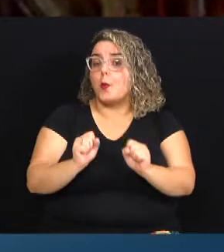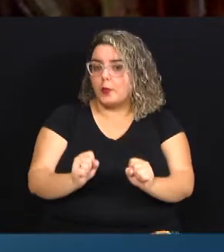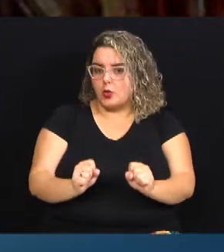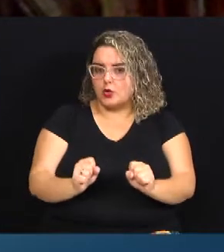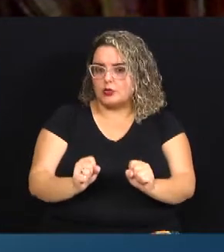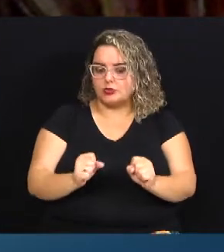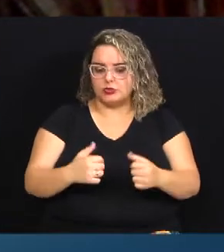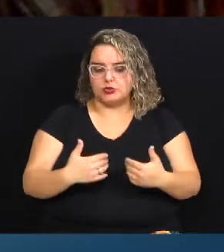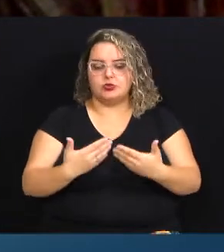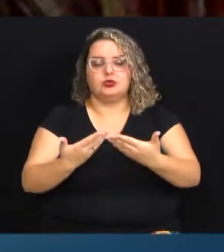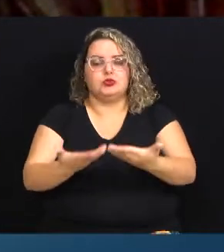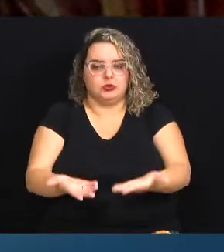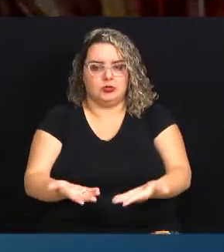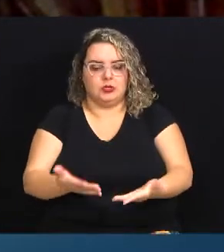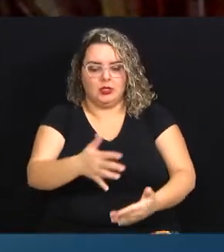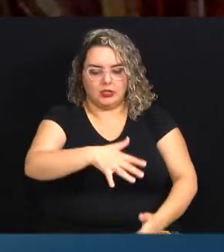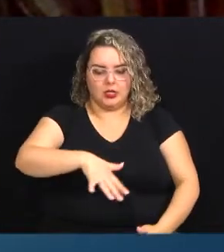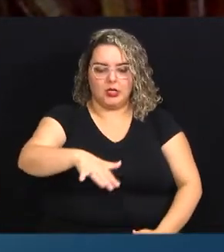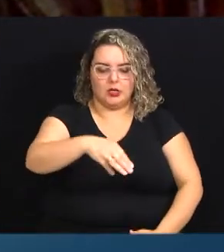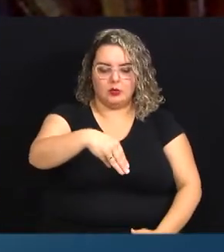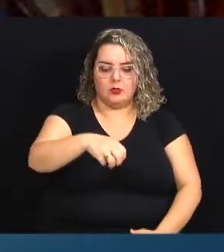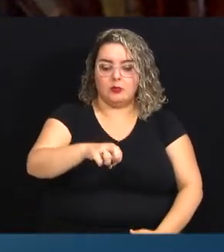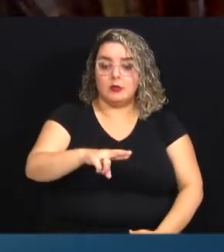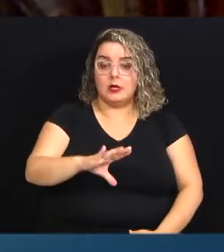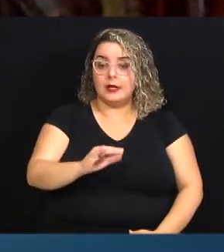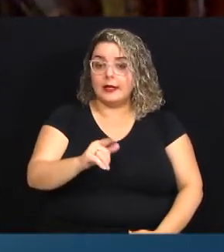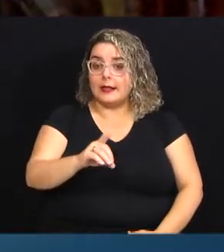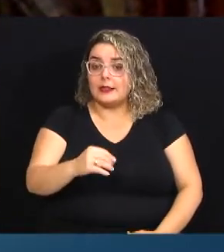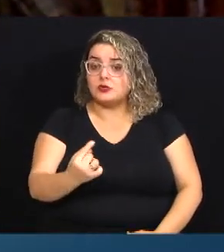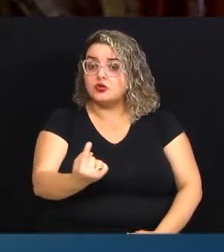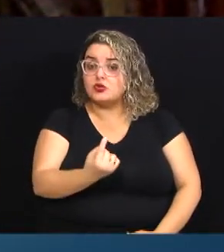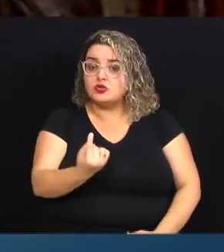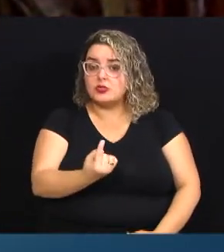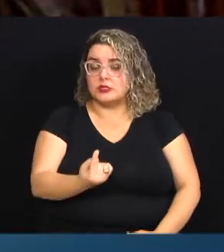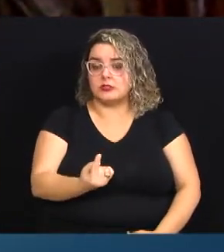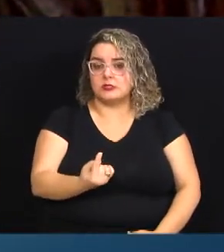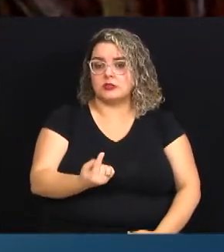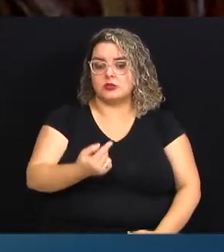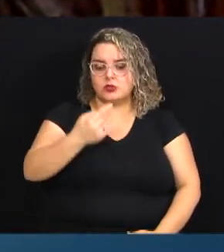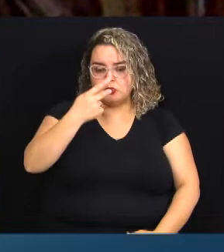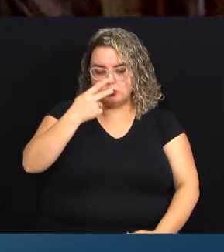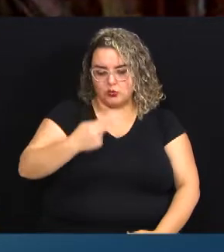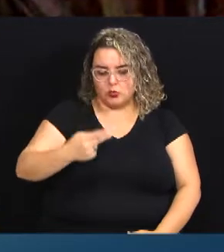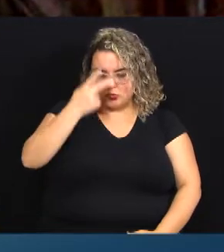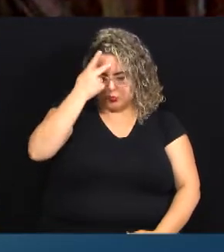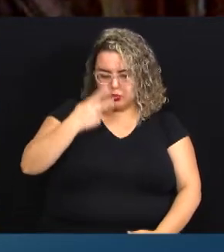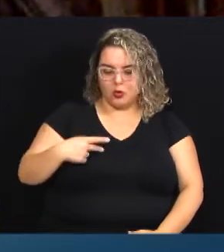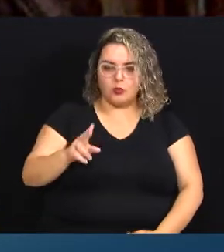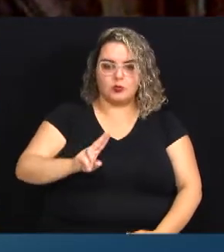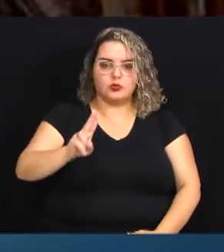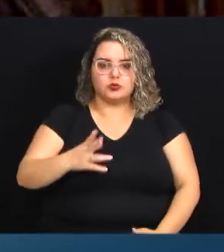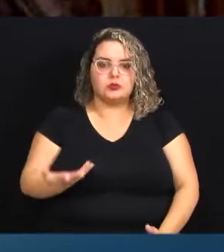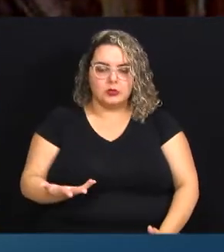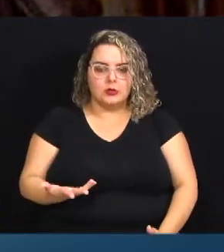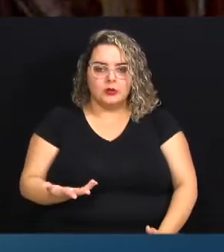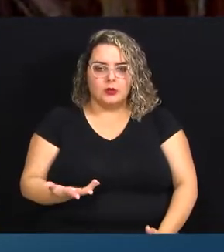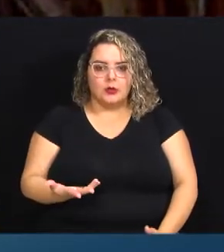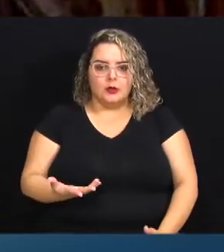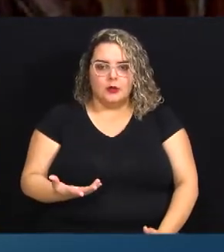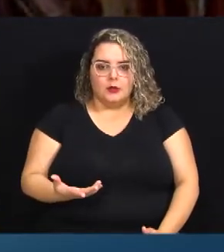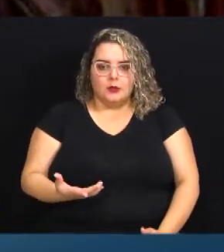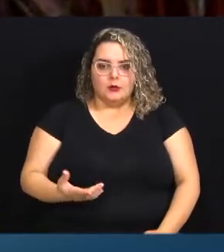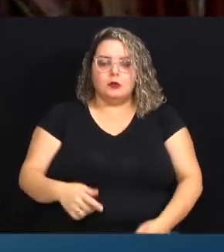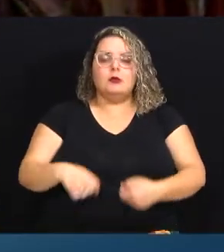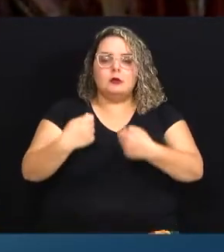lançar no mercado sozinho, explorando a si mesmo? Ele tem que ter, digamos,